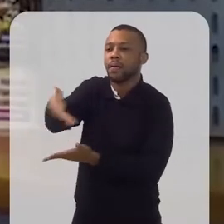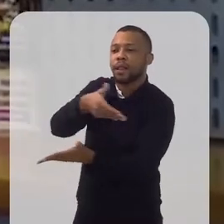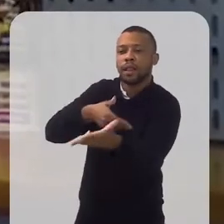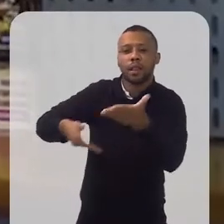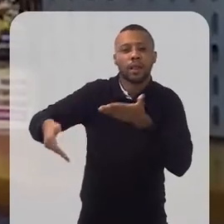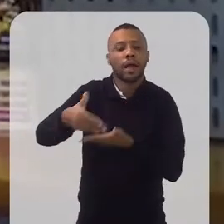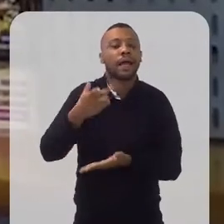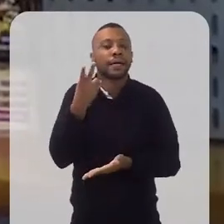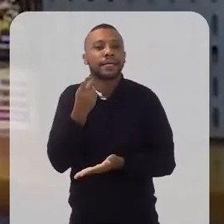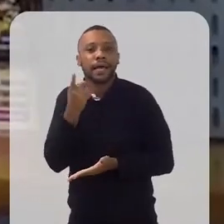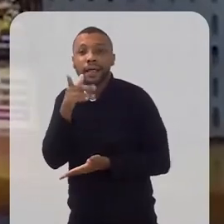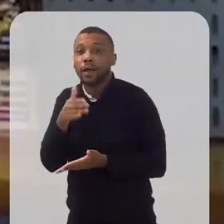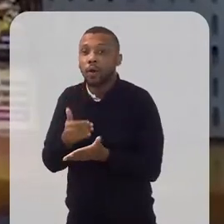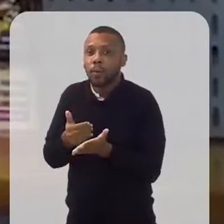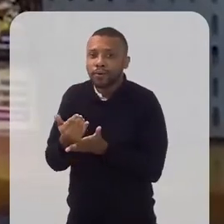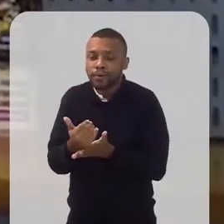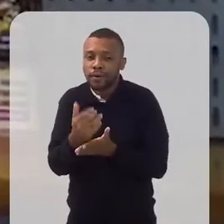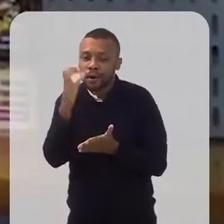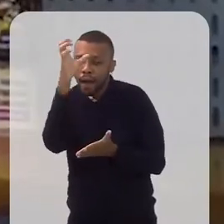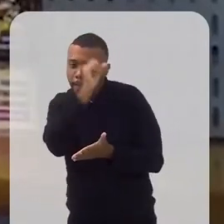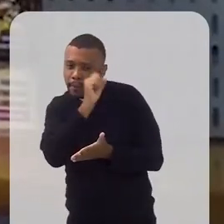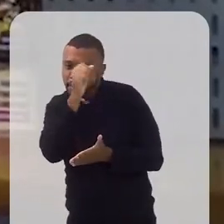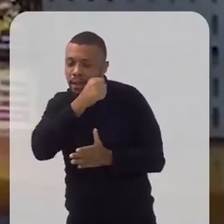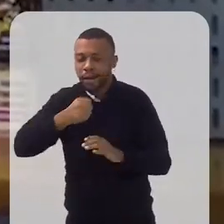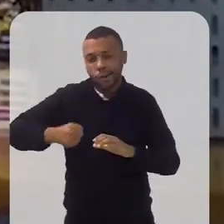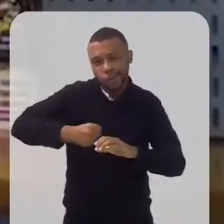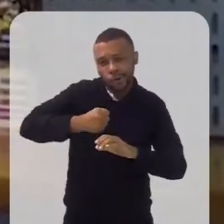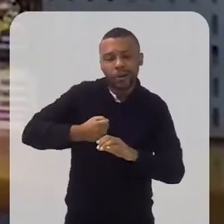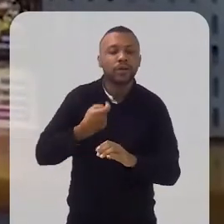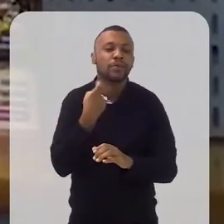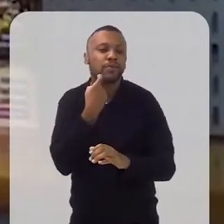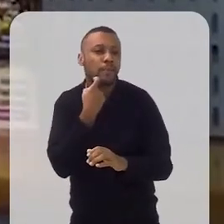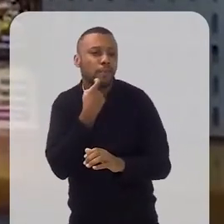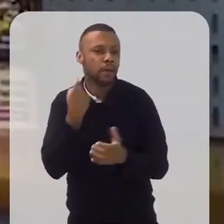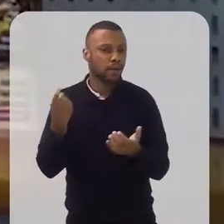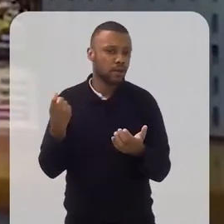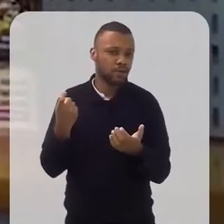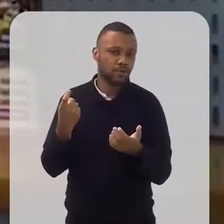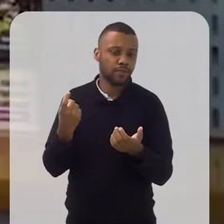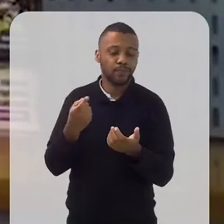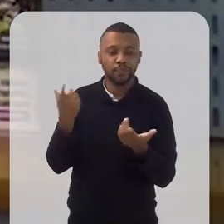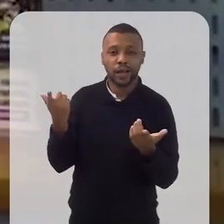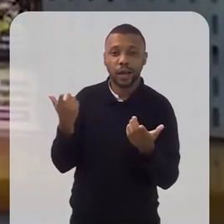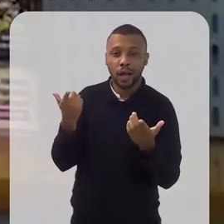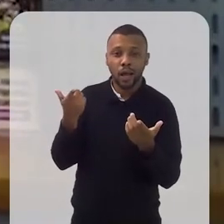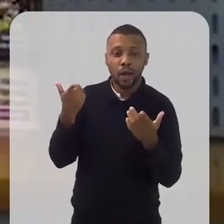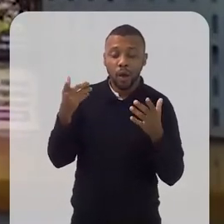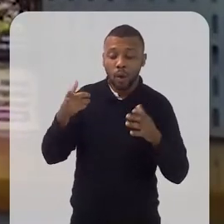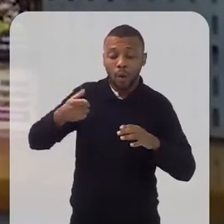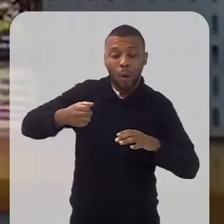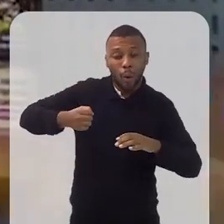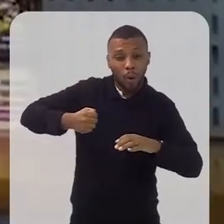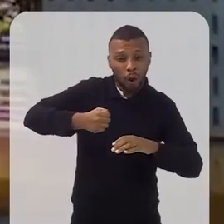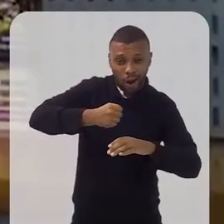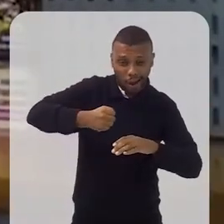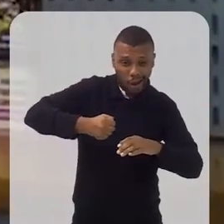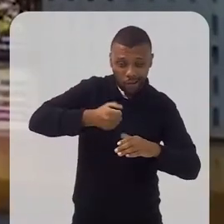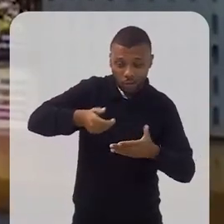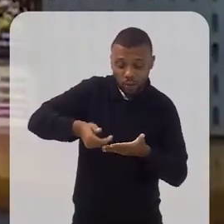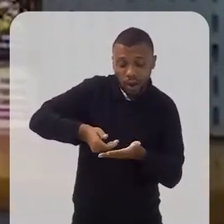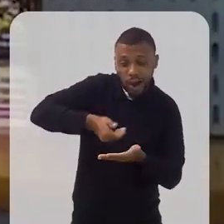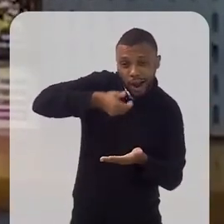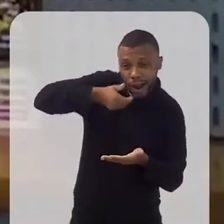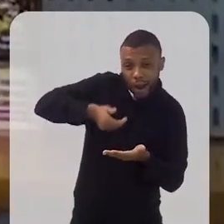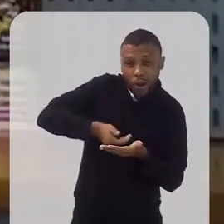aprender. Cearense, a Cearense lá começou a fazer receitas de bolinho de peixe, o famoso caldo Viagra,